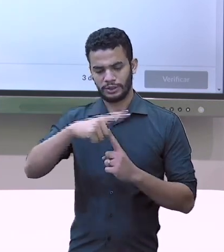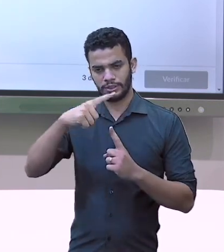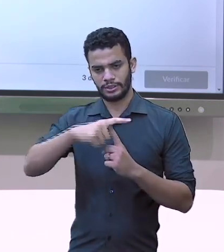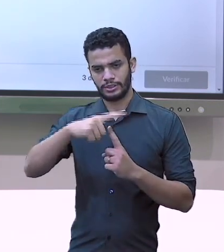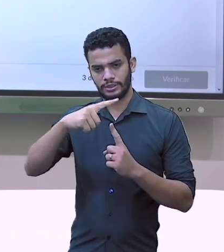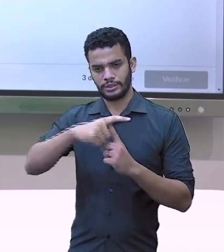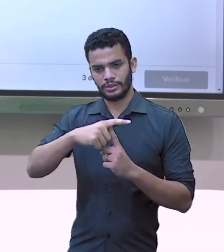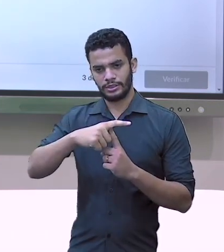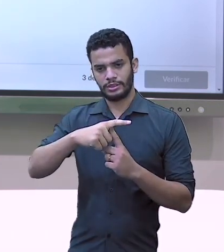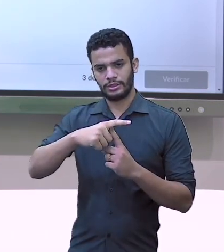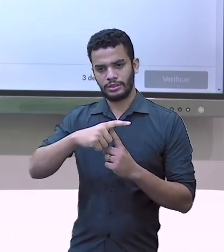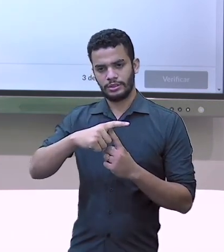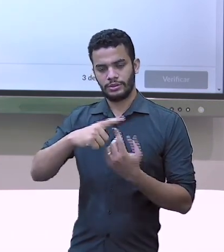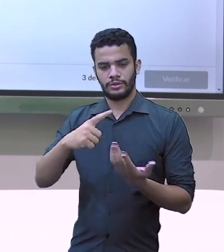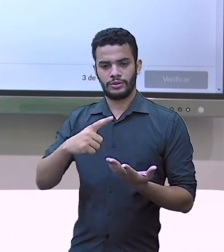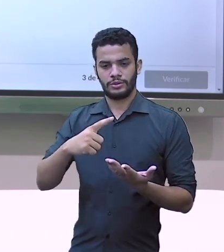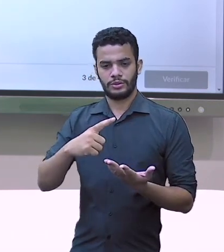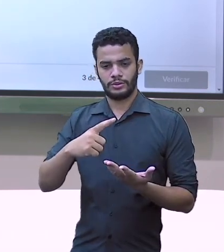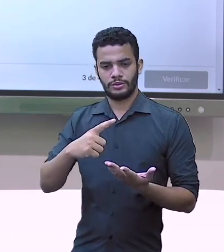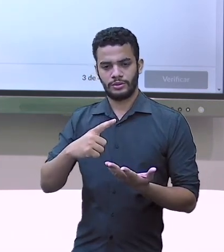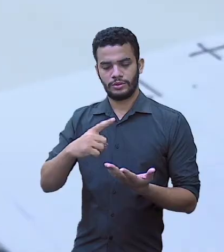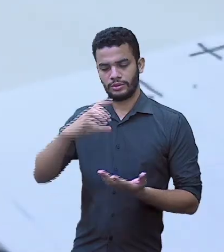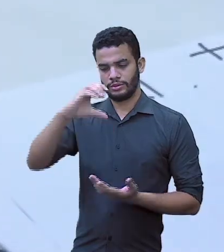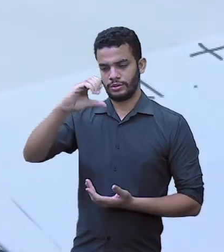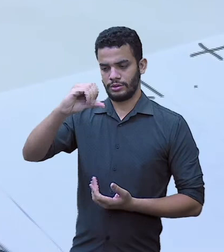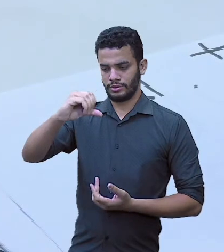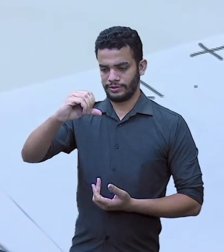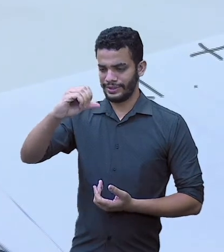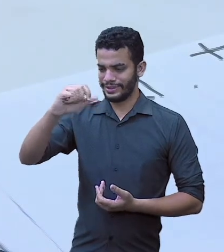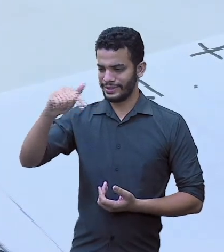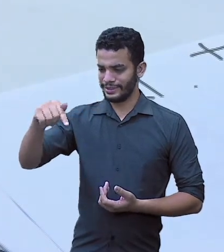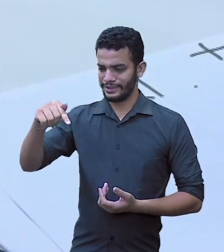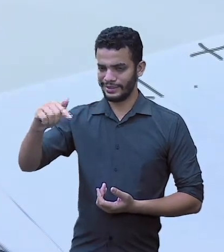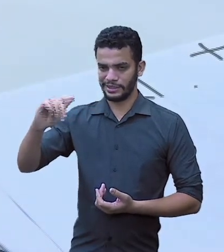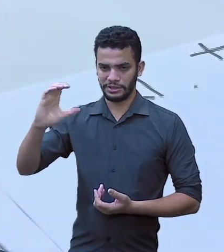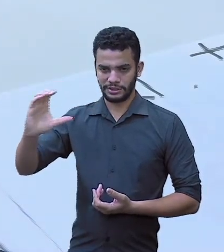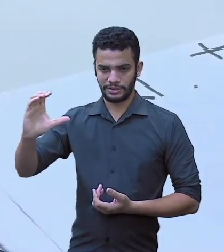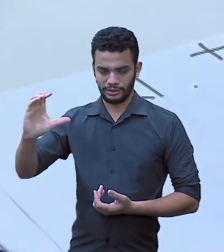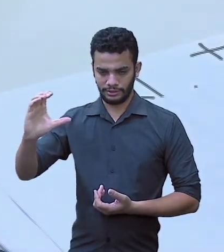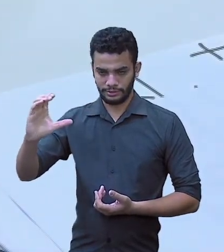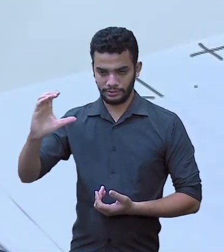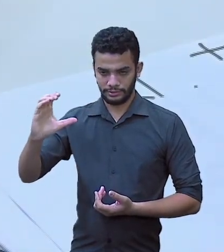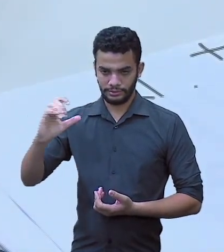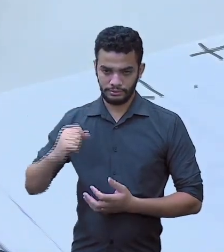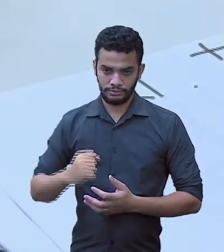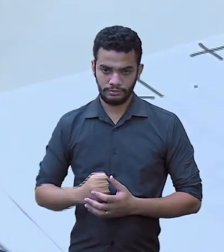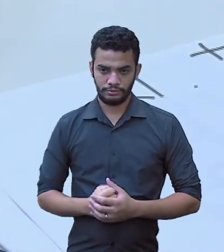inteiros e 97 centésimos,